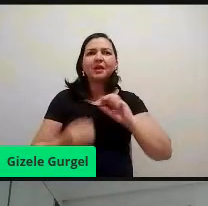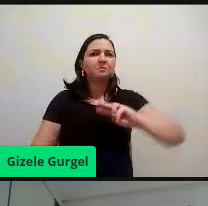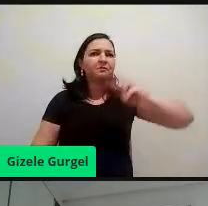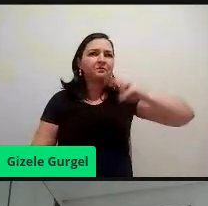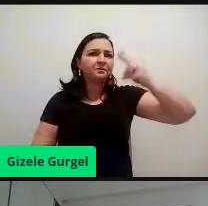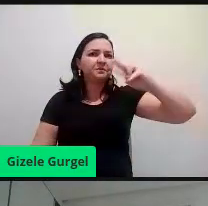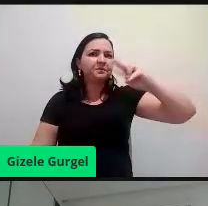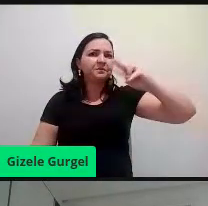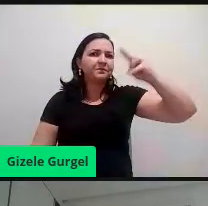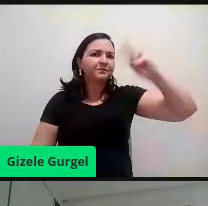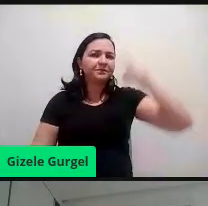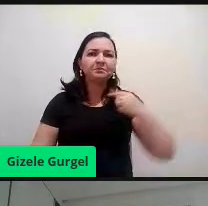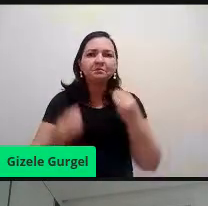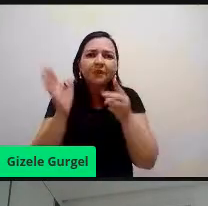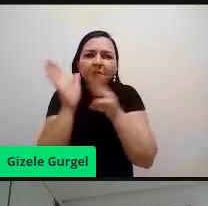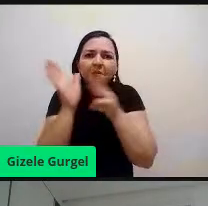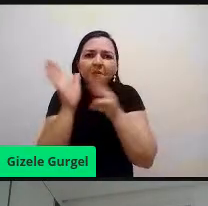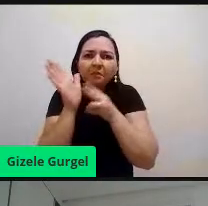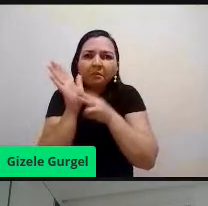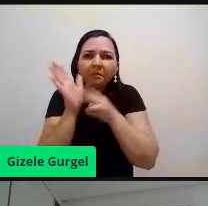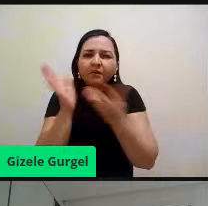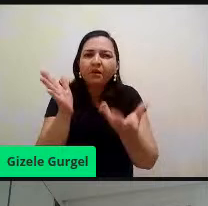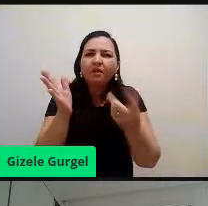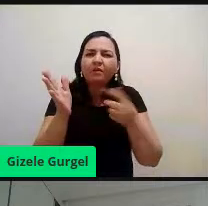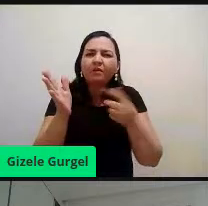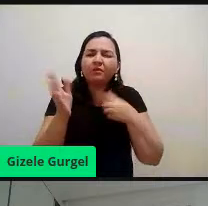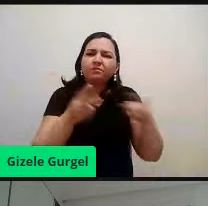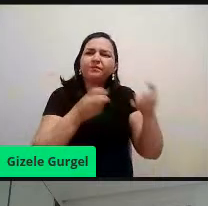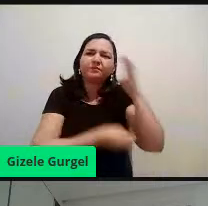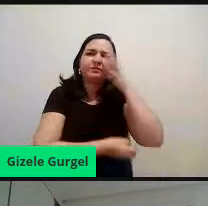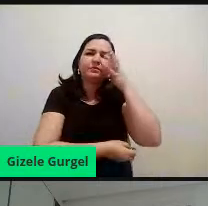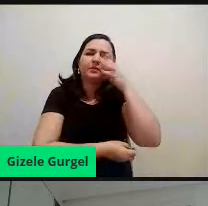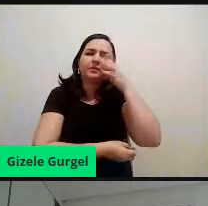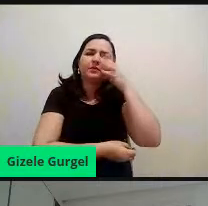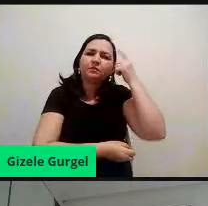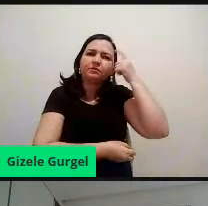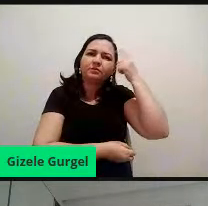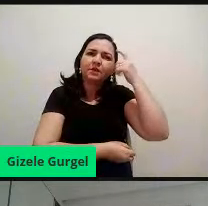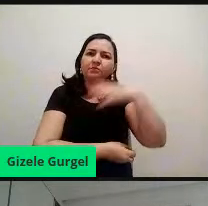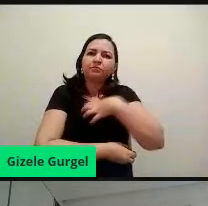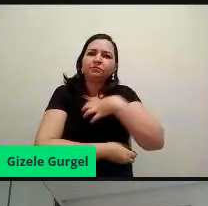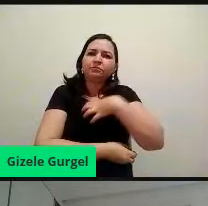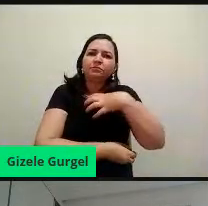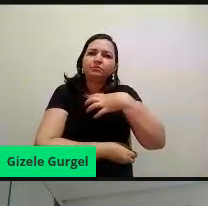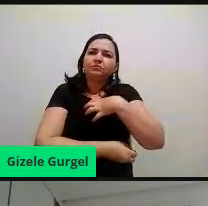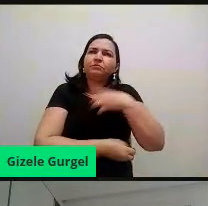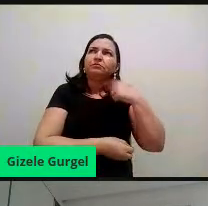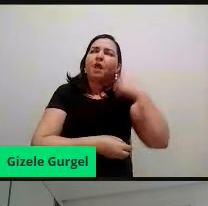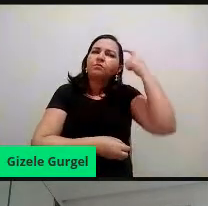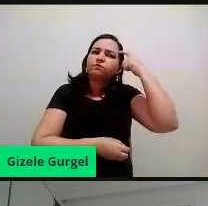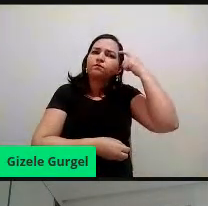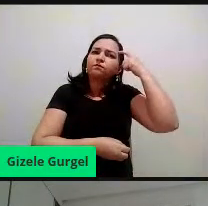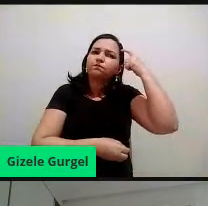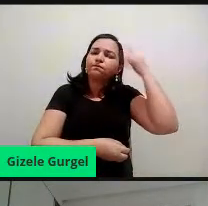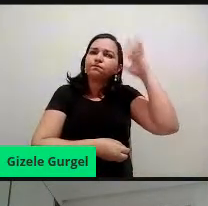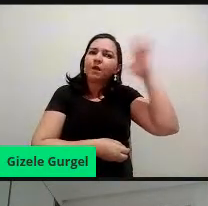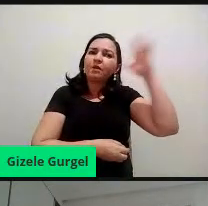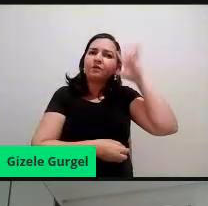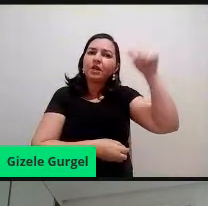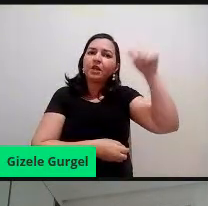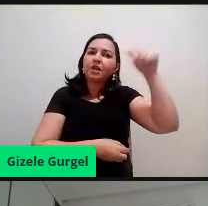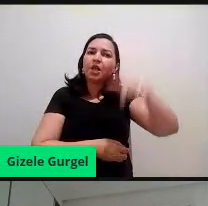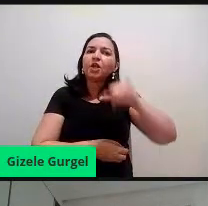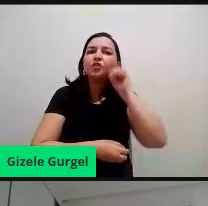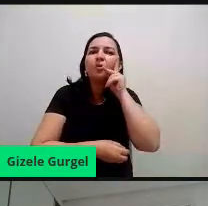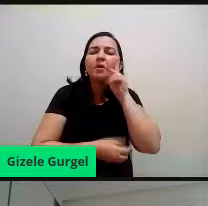bituca, e a gente começou a observar isso e sentiu a necessidade, né, que aqui em João Pessoa não tenha nada em relação